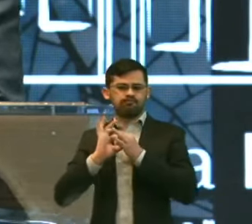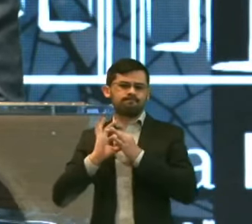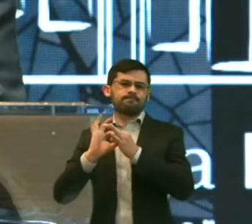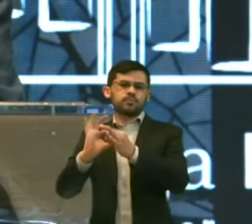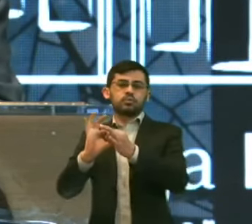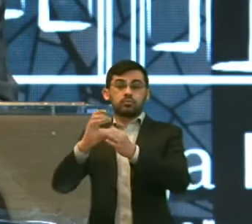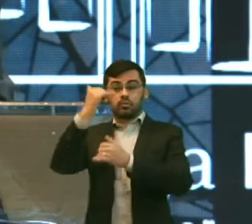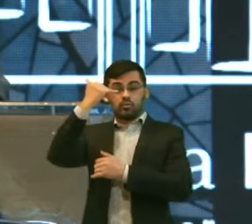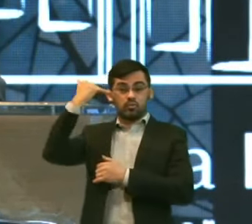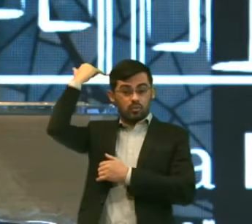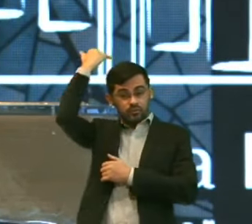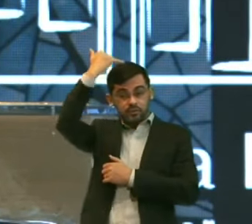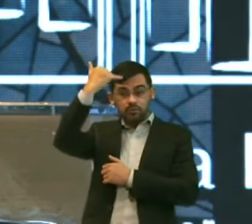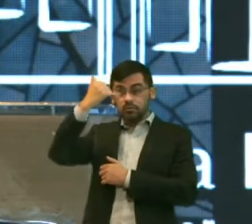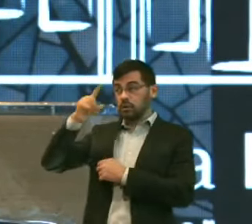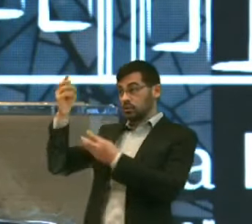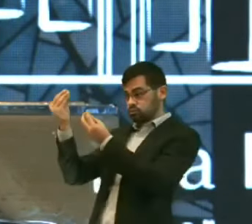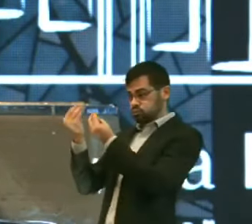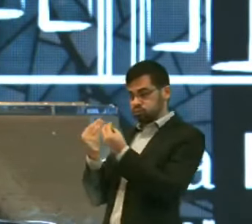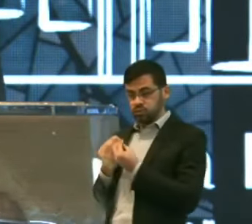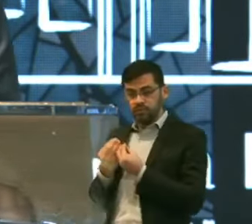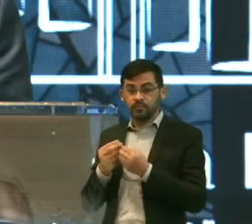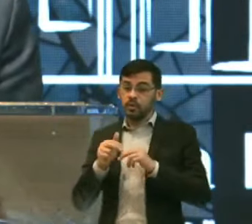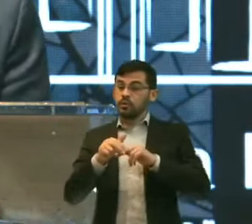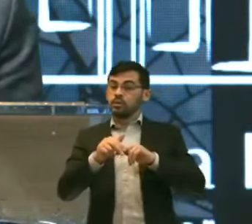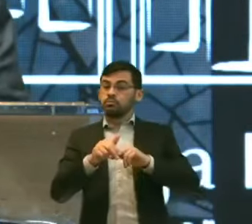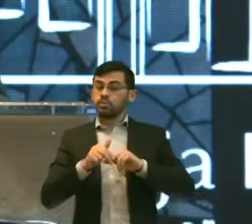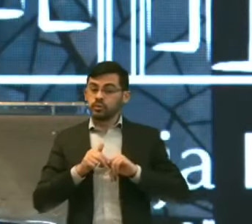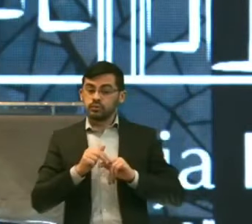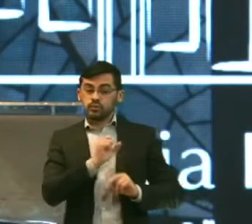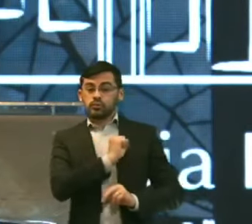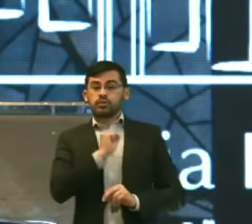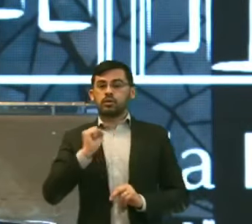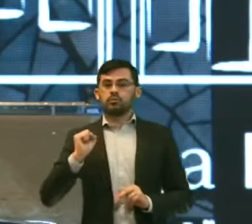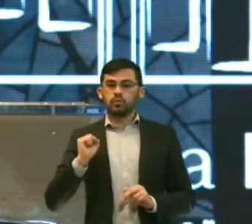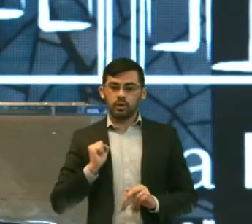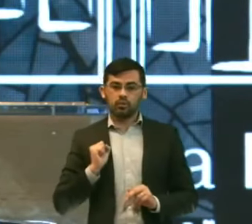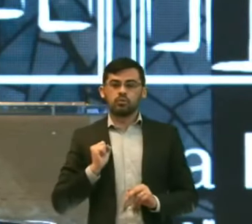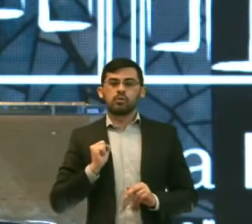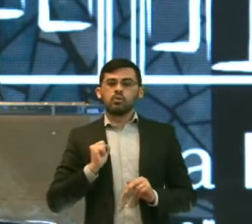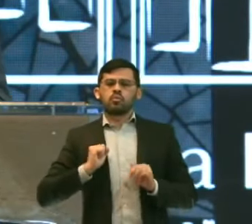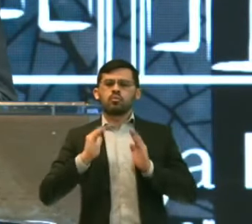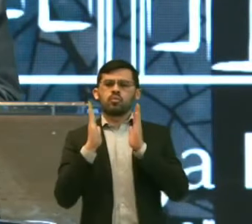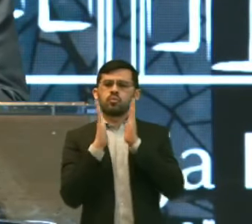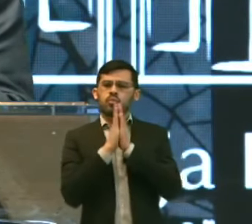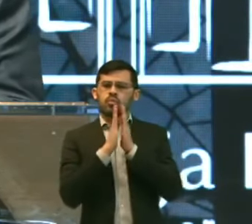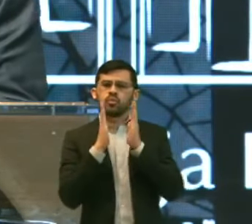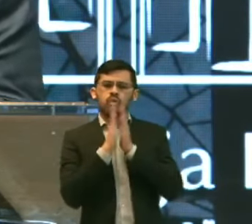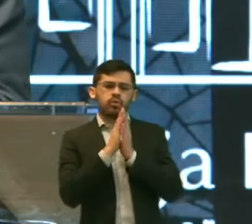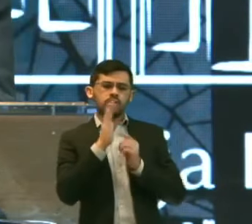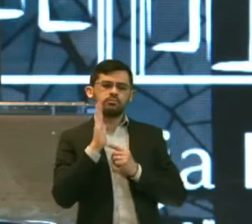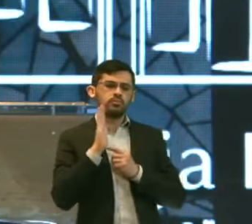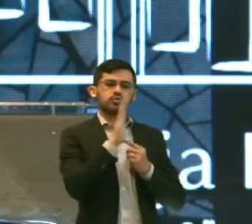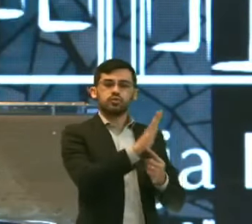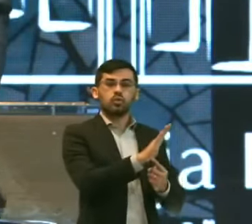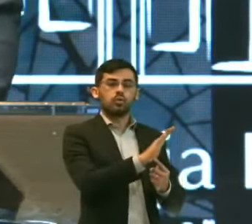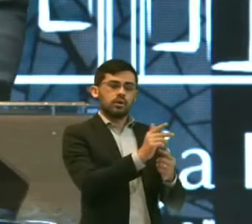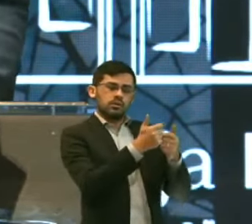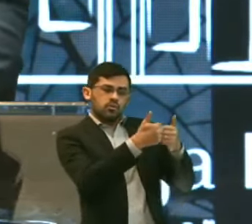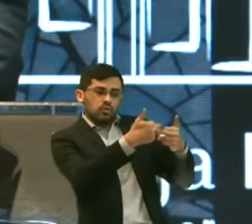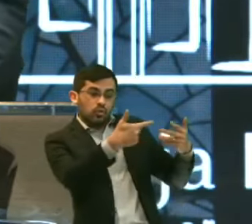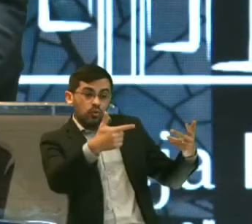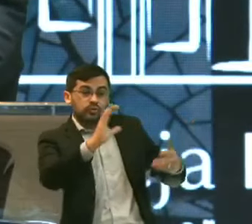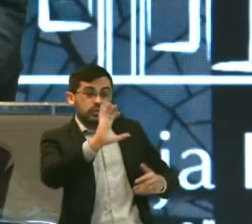A esta unção E foi por isso Que Samuel Então revelou Alguns sinais Que acompanhariam A